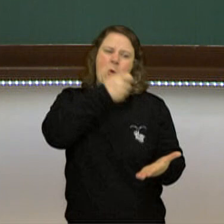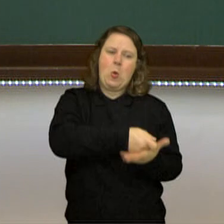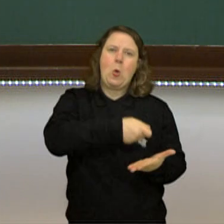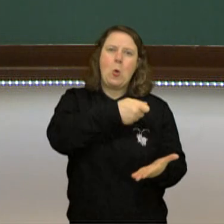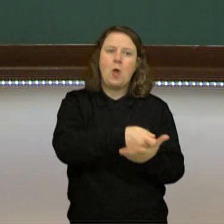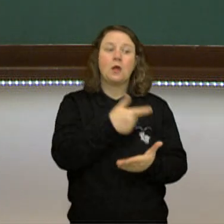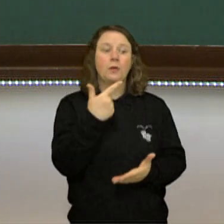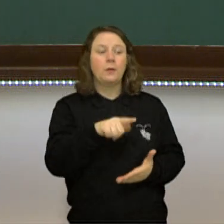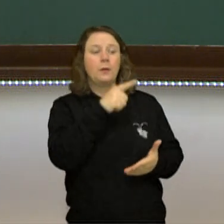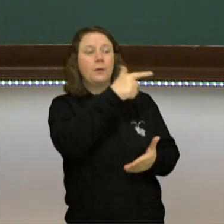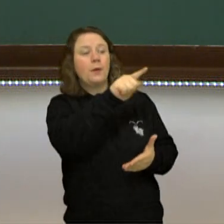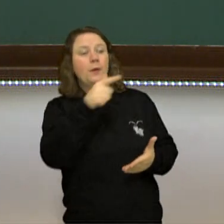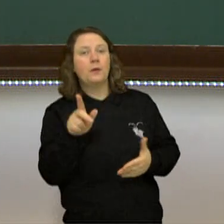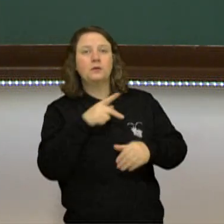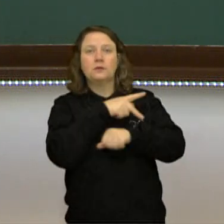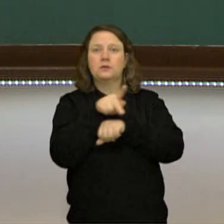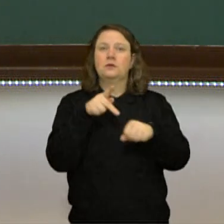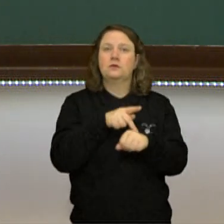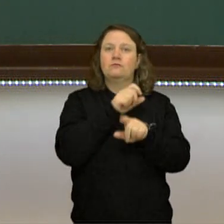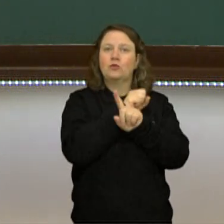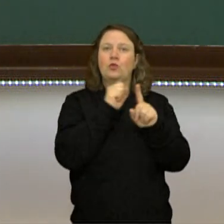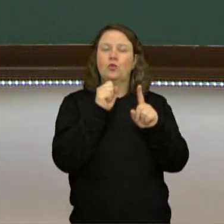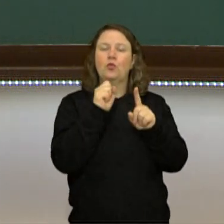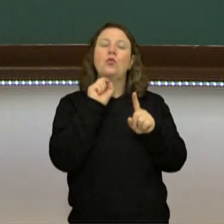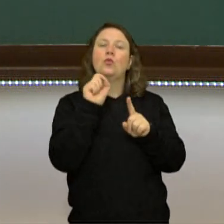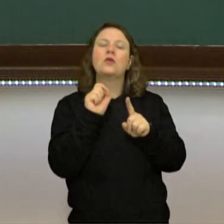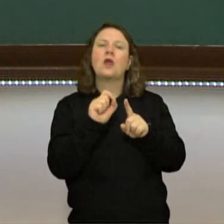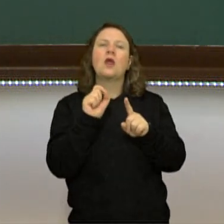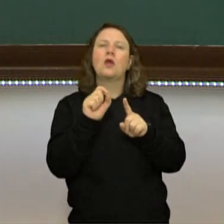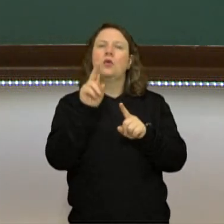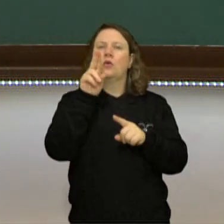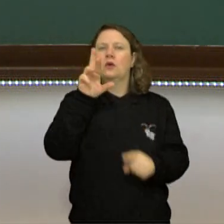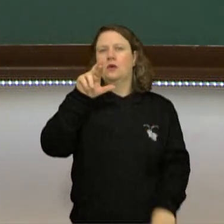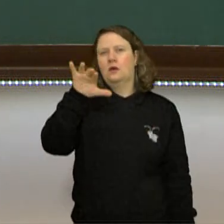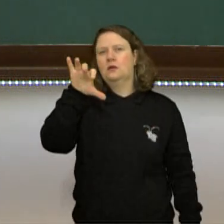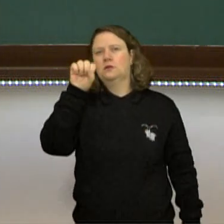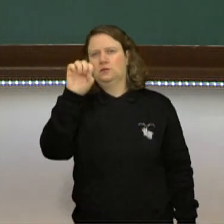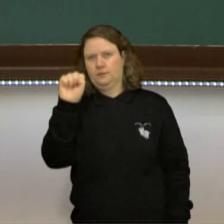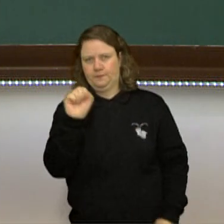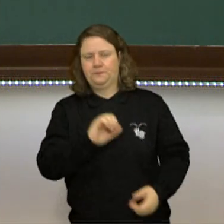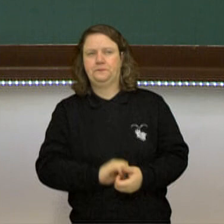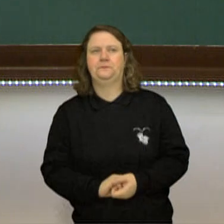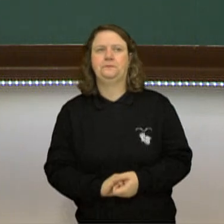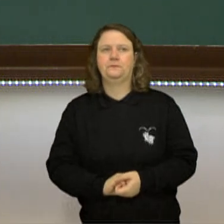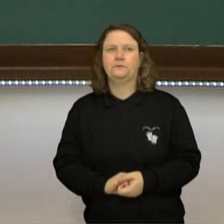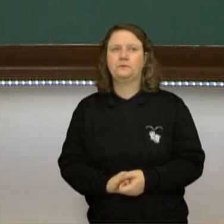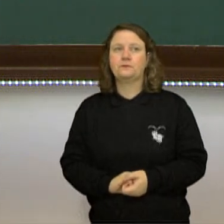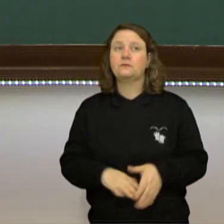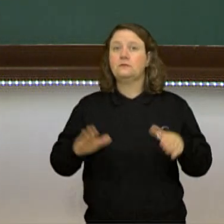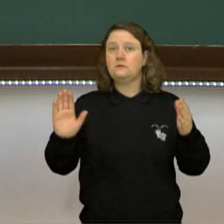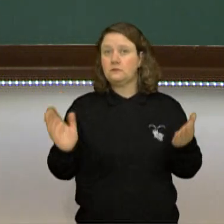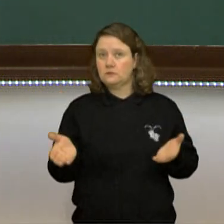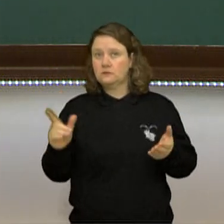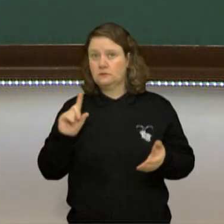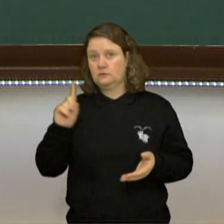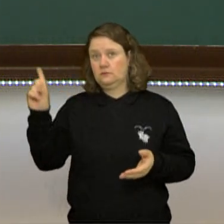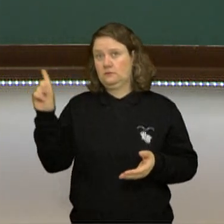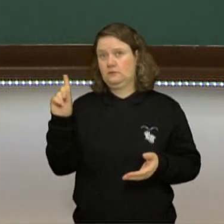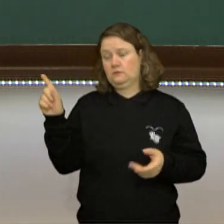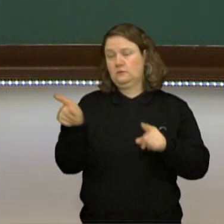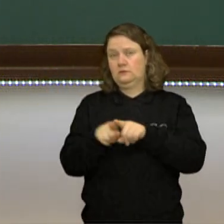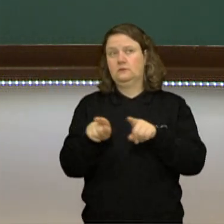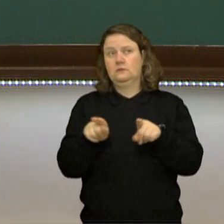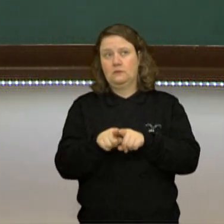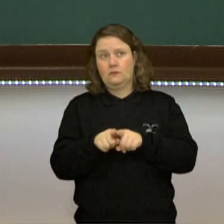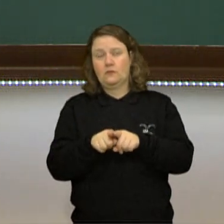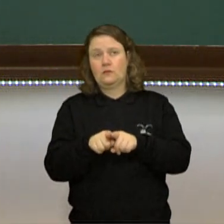países o sistema soviético que vinha com as diretrizes de Moscou. E aí que vai ser estabelecido